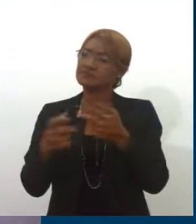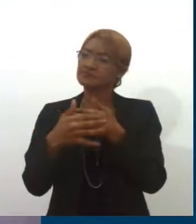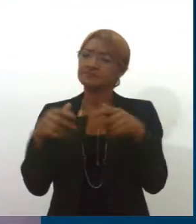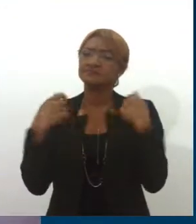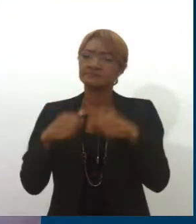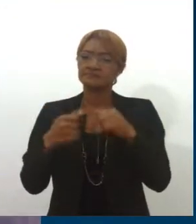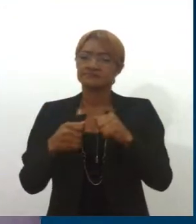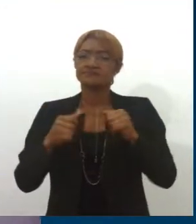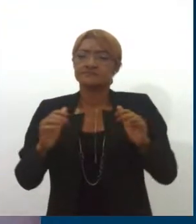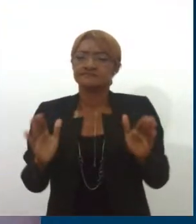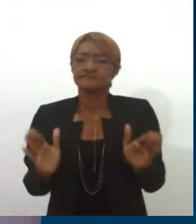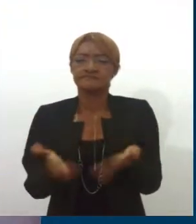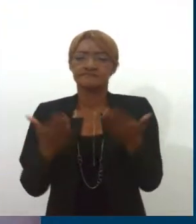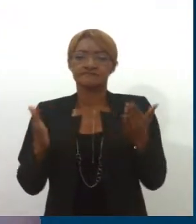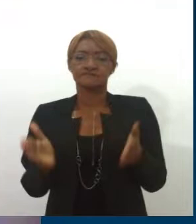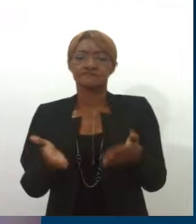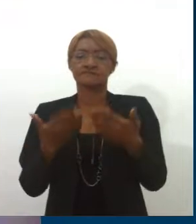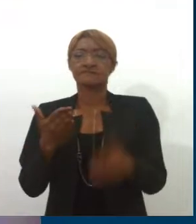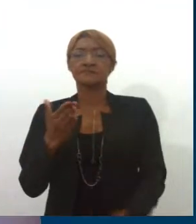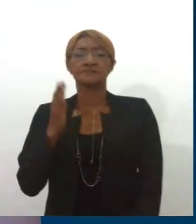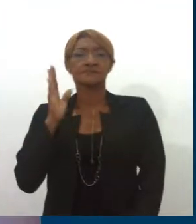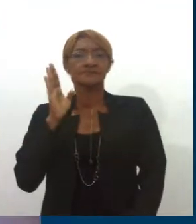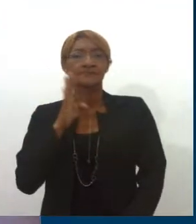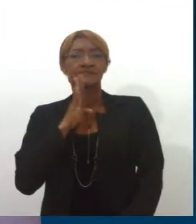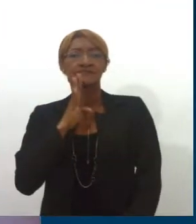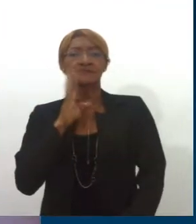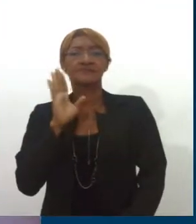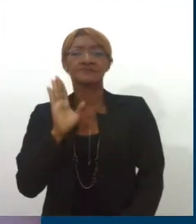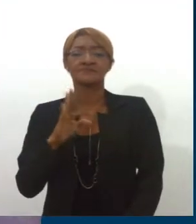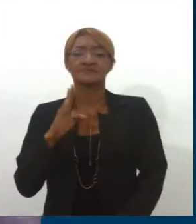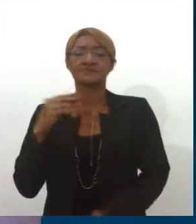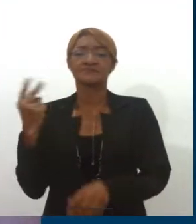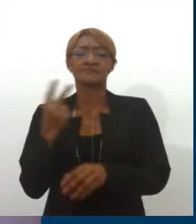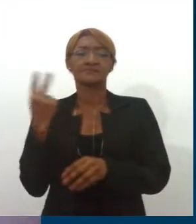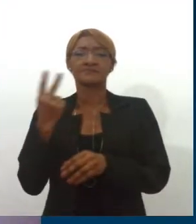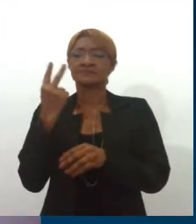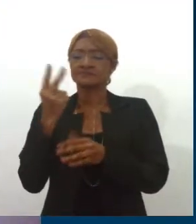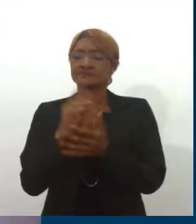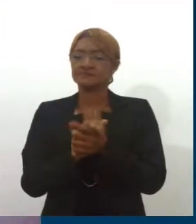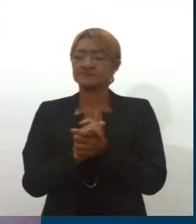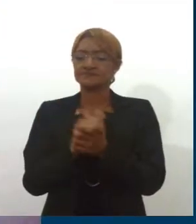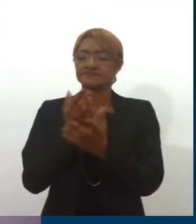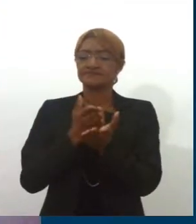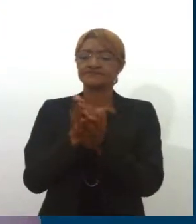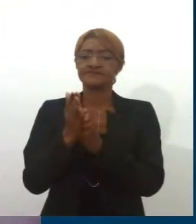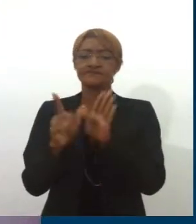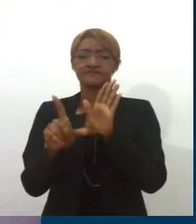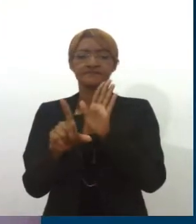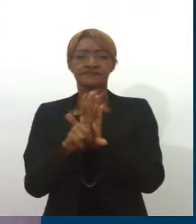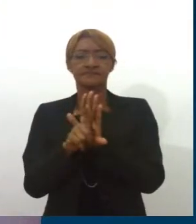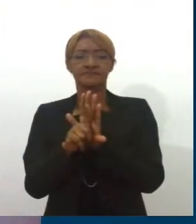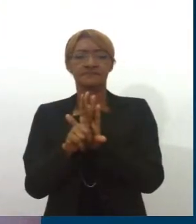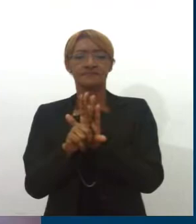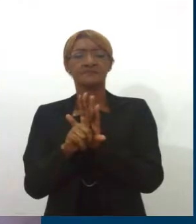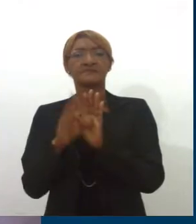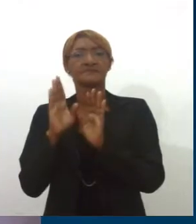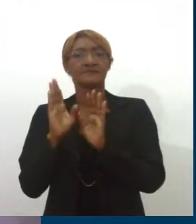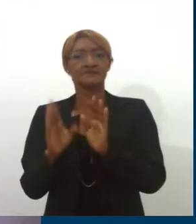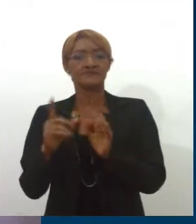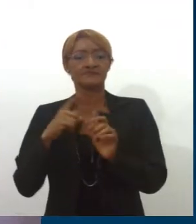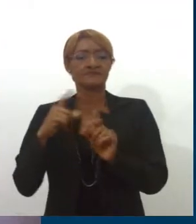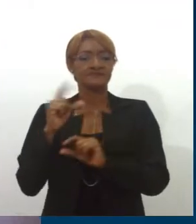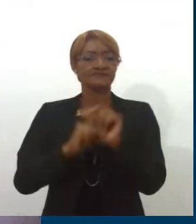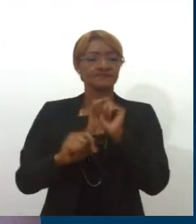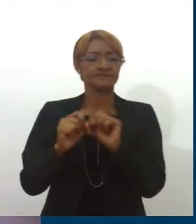movimentar no sentido de dar passos para essa valorização. Então, uma aprovação de uma lei, referendando e valorizando o cordel e o